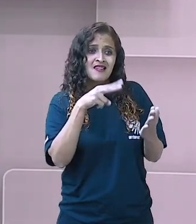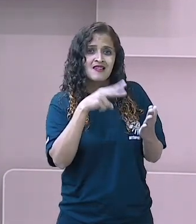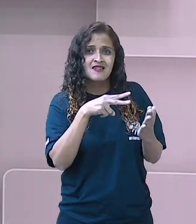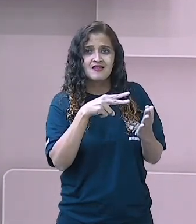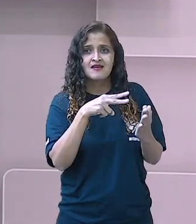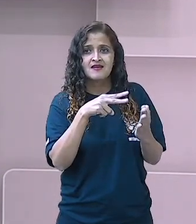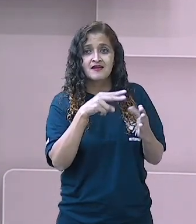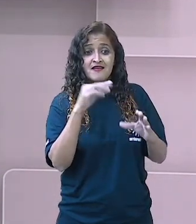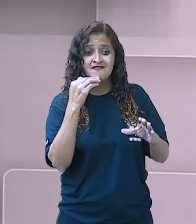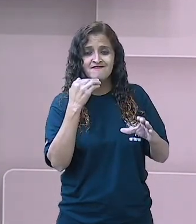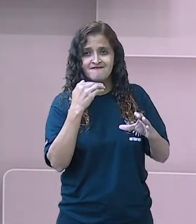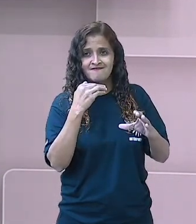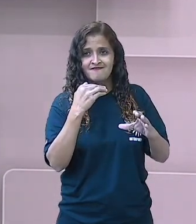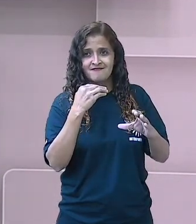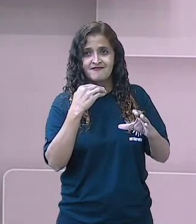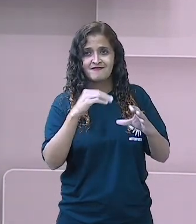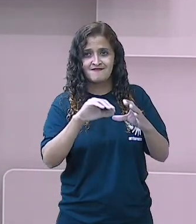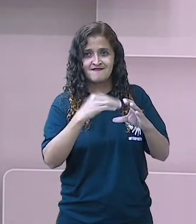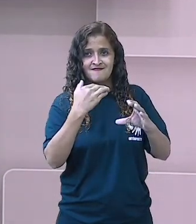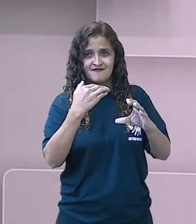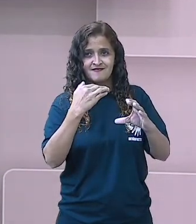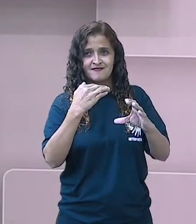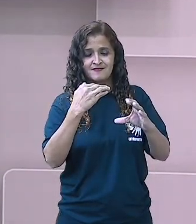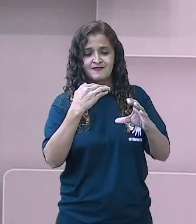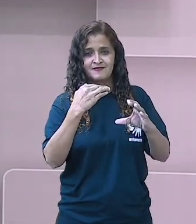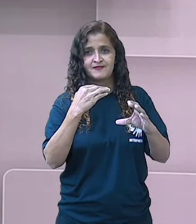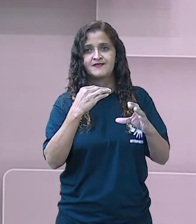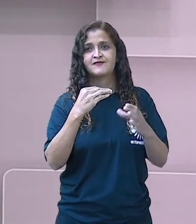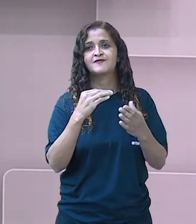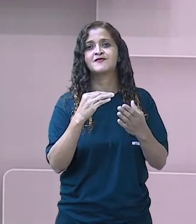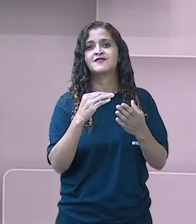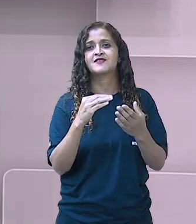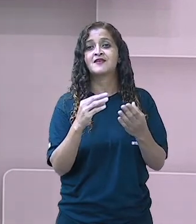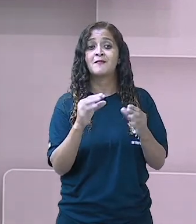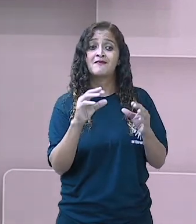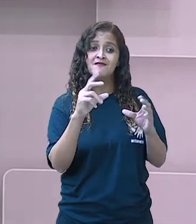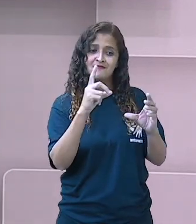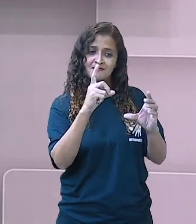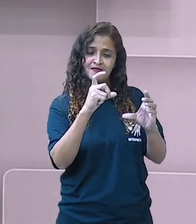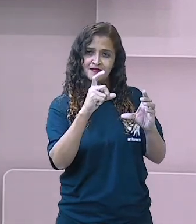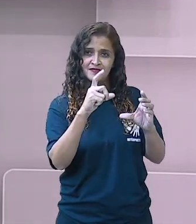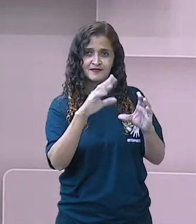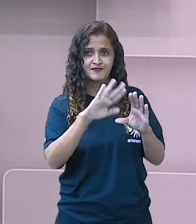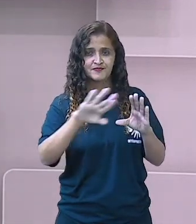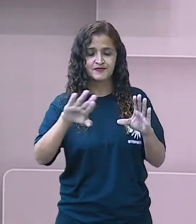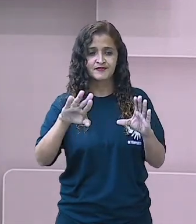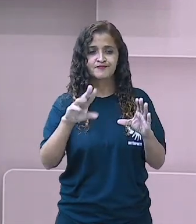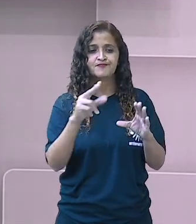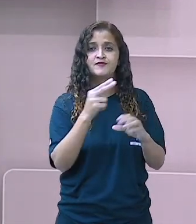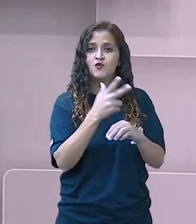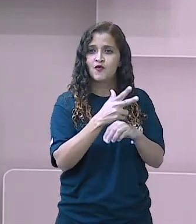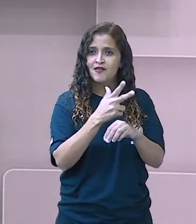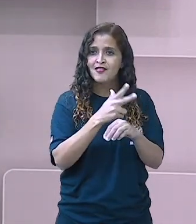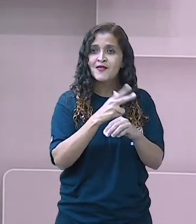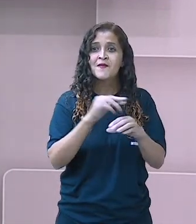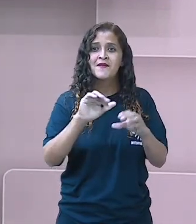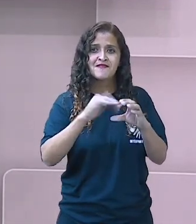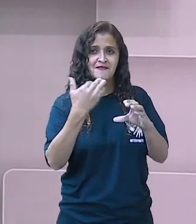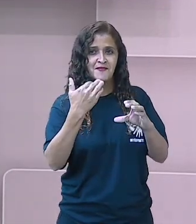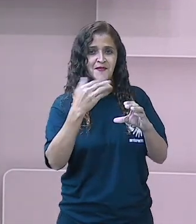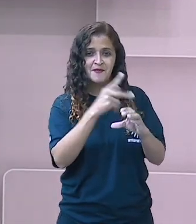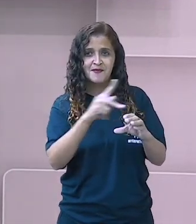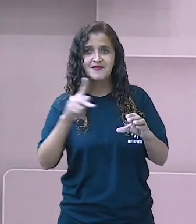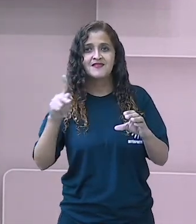né? Porque a maioria das frases são perguntas. Então, quando a gente vai ler uma pergunta, a gente tem que ter um jeito diferente de ler.